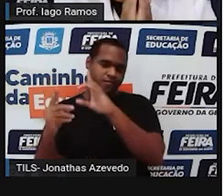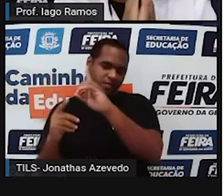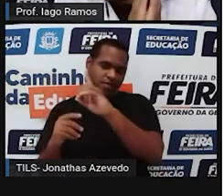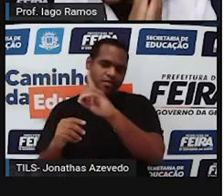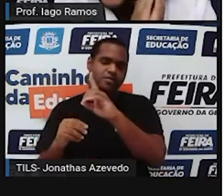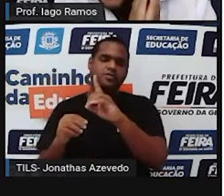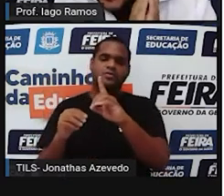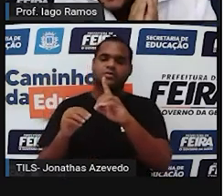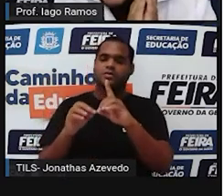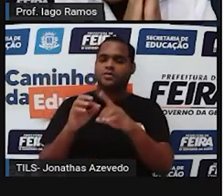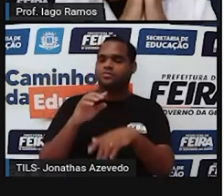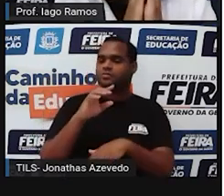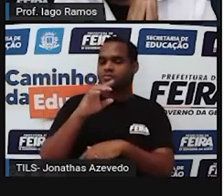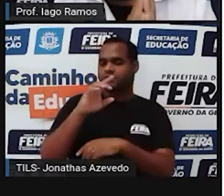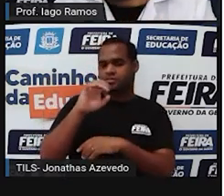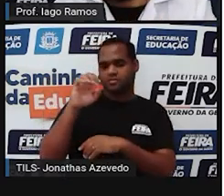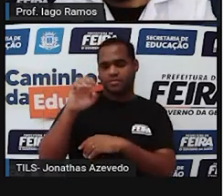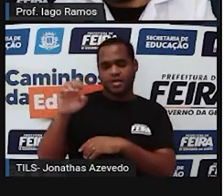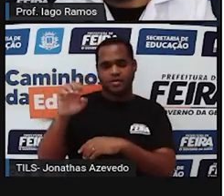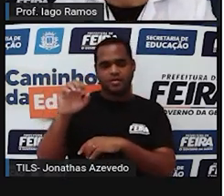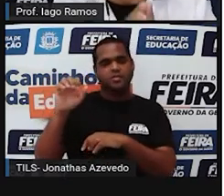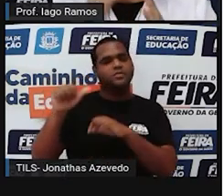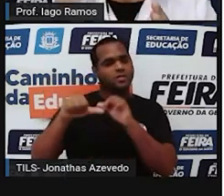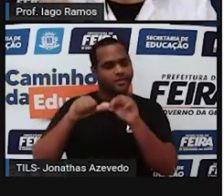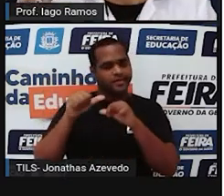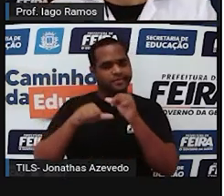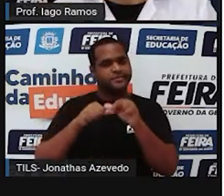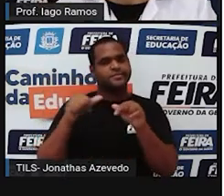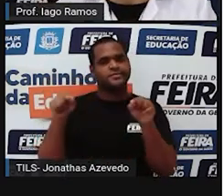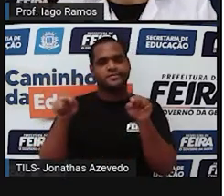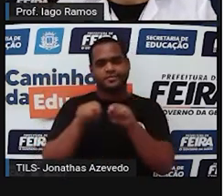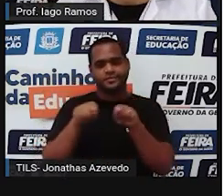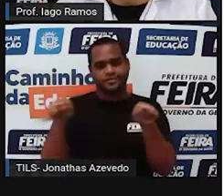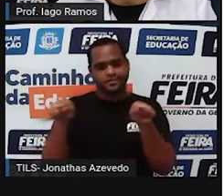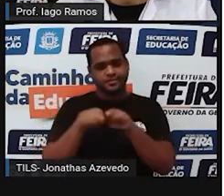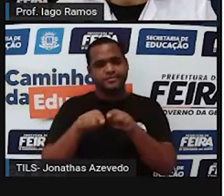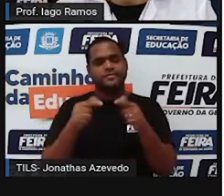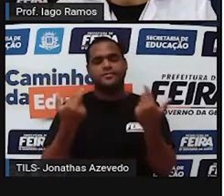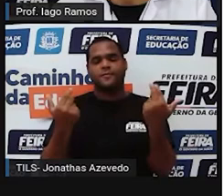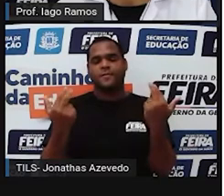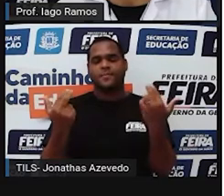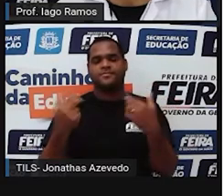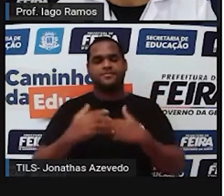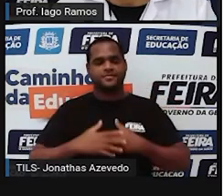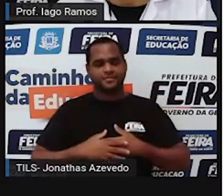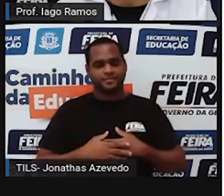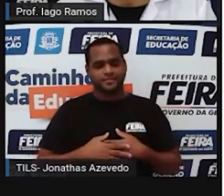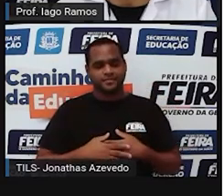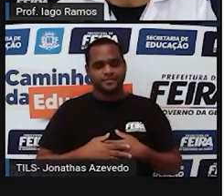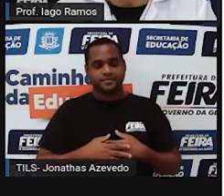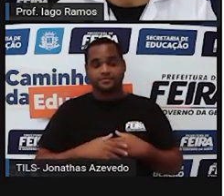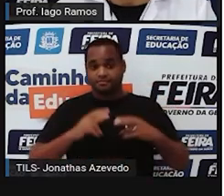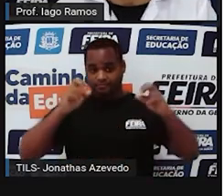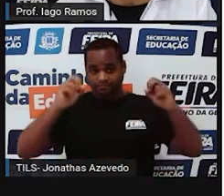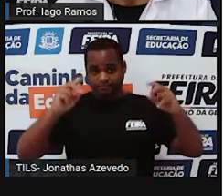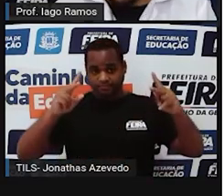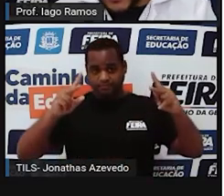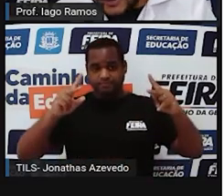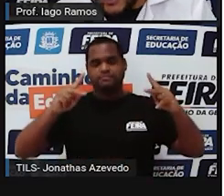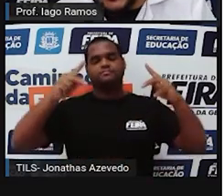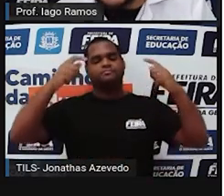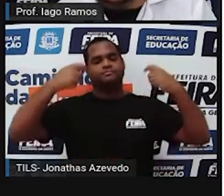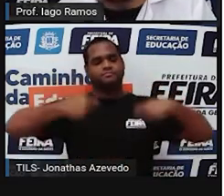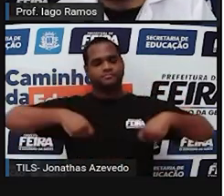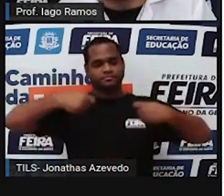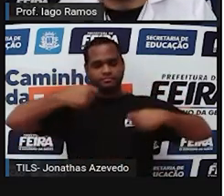seja a mesma distância a dessa terceira corda até a corda da esquerda tá bom? então é isso